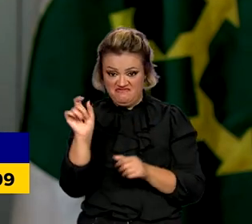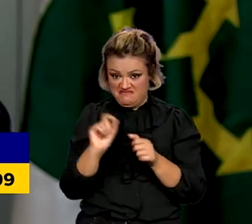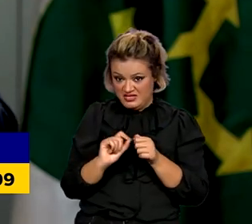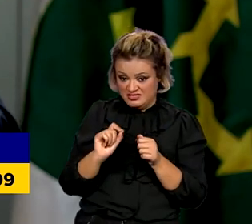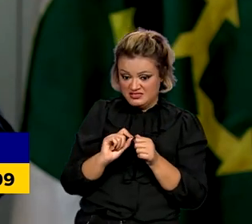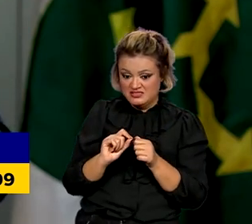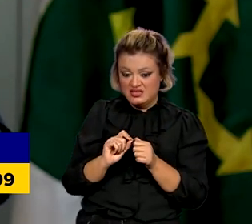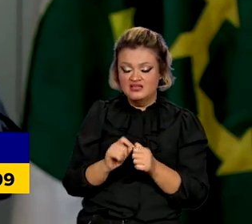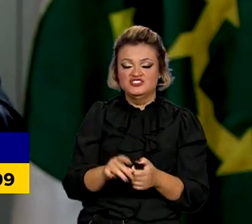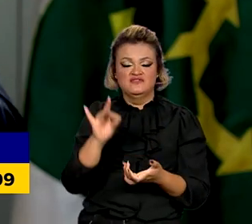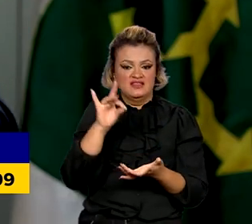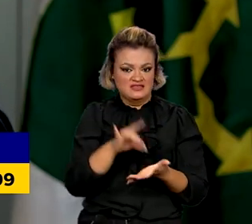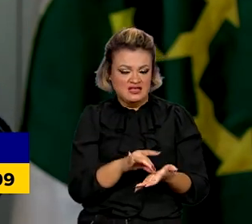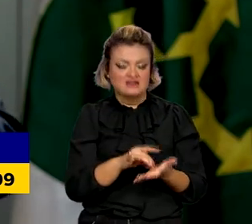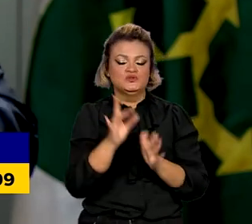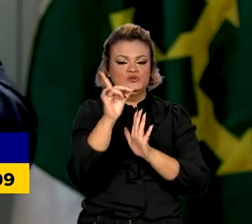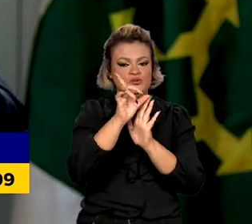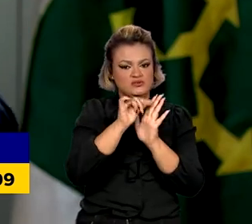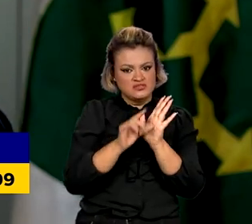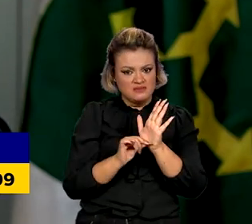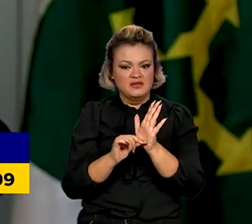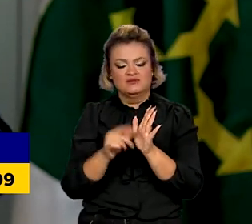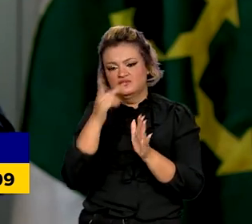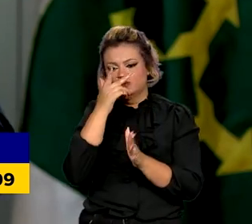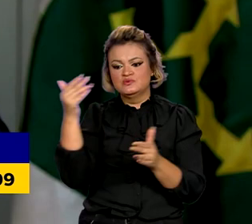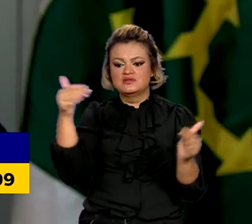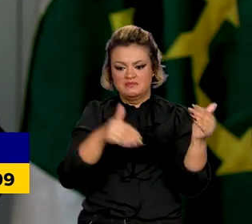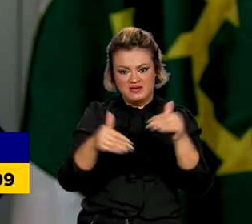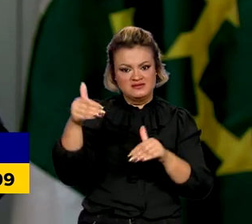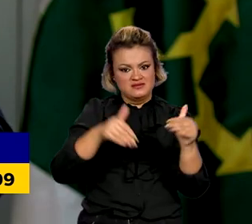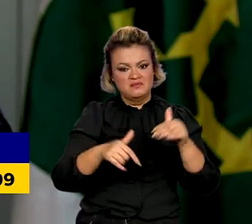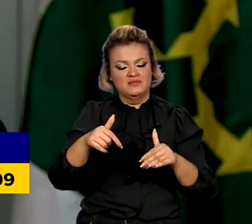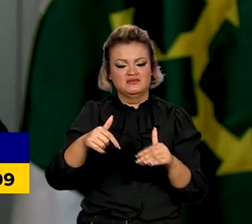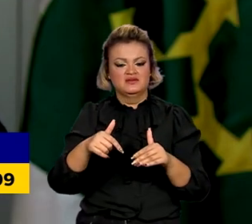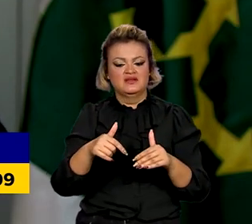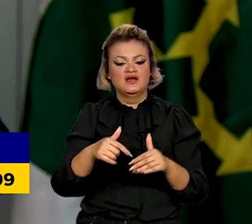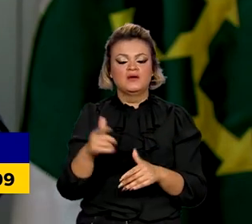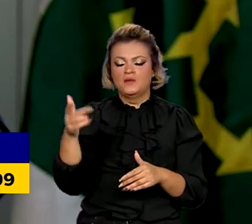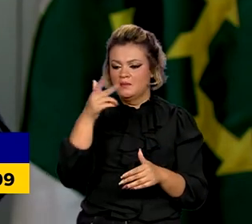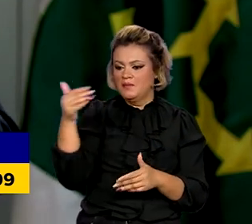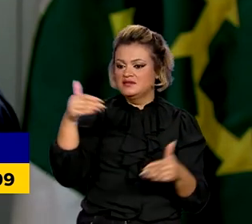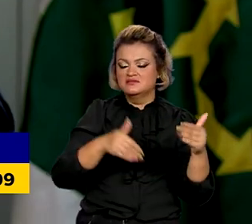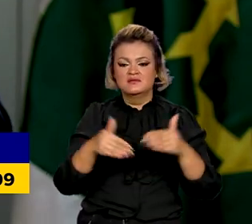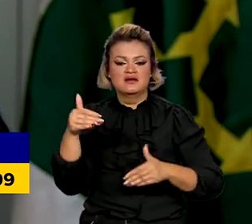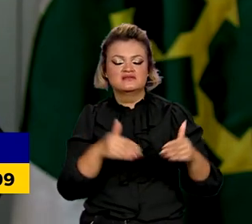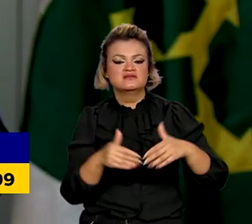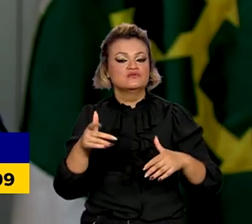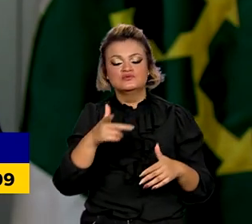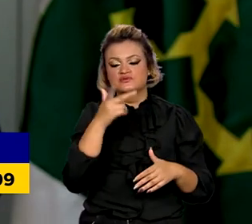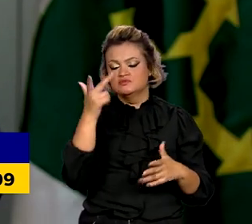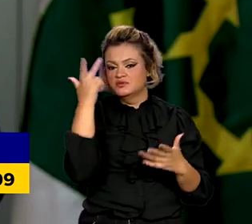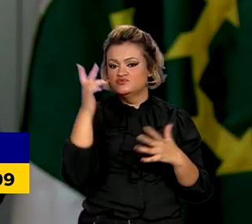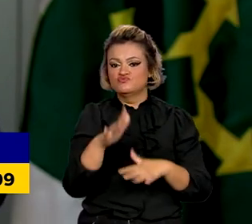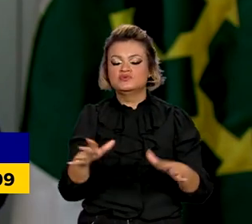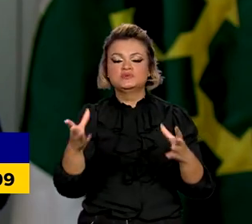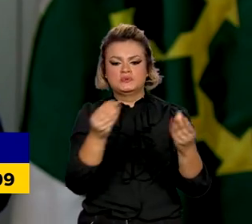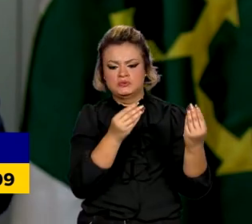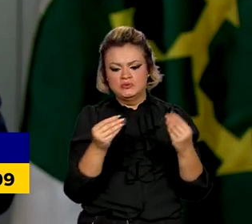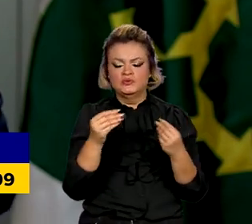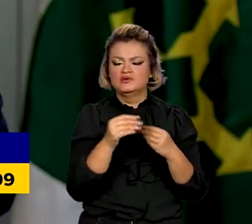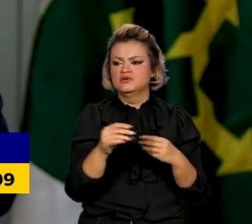o verdadeiro orçamento participativo nesse país, com a participação de muita gente